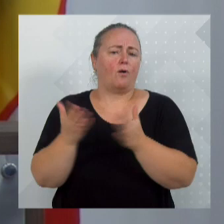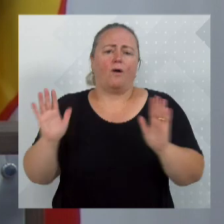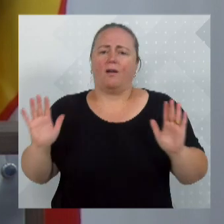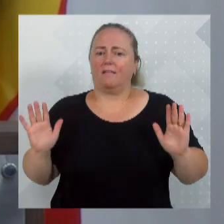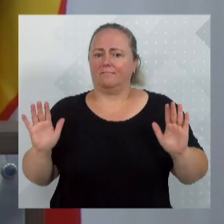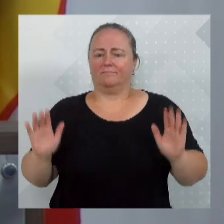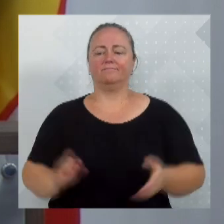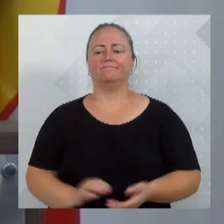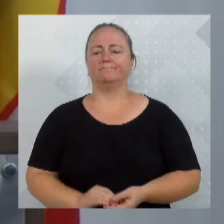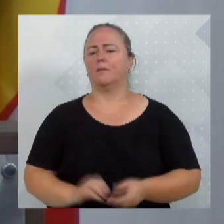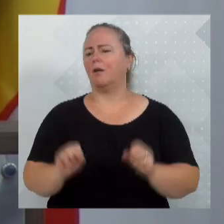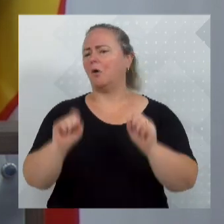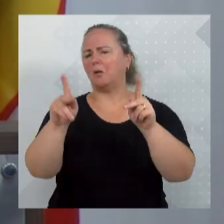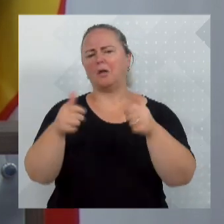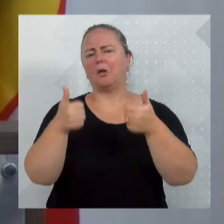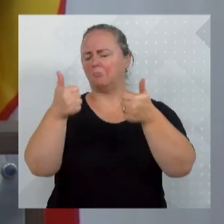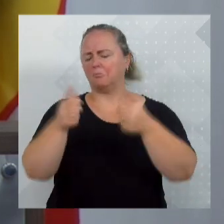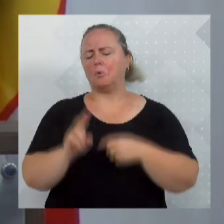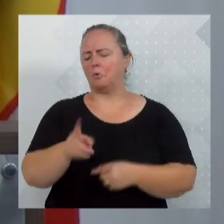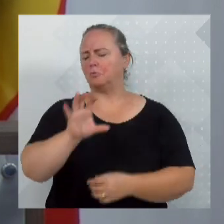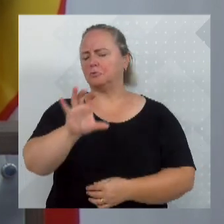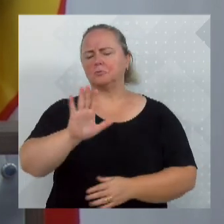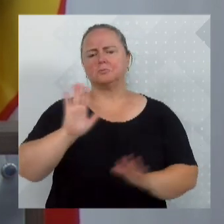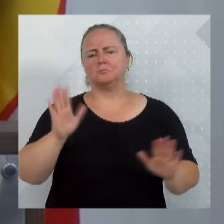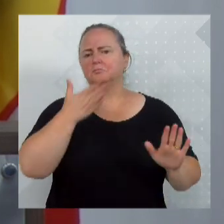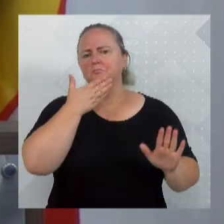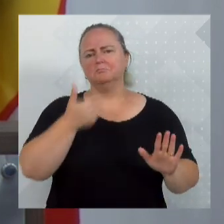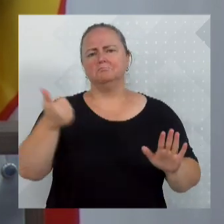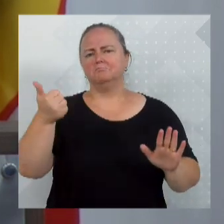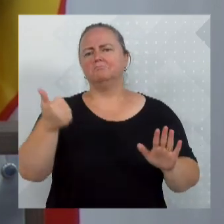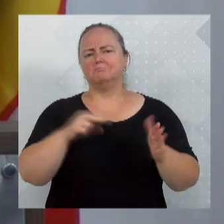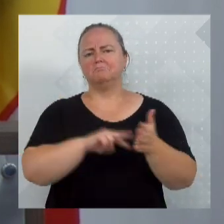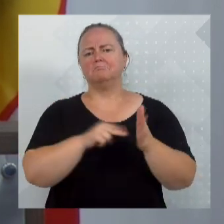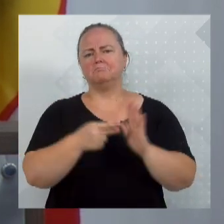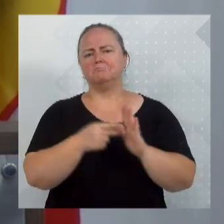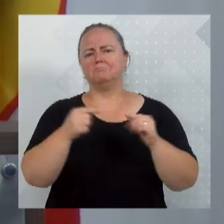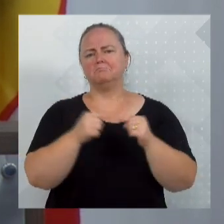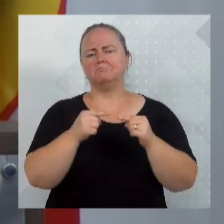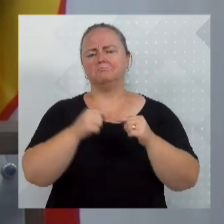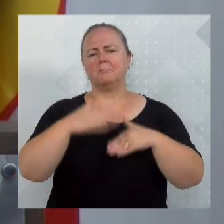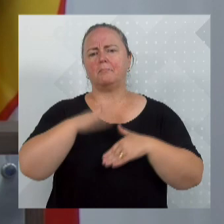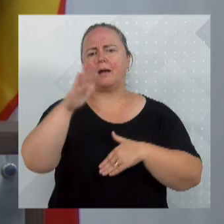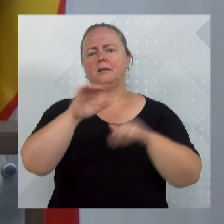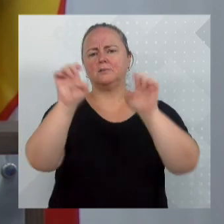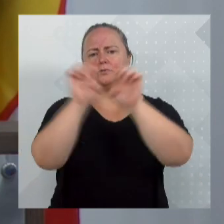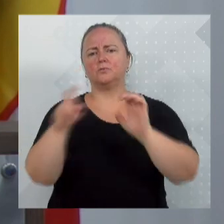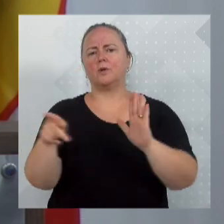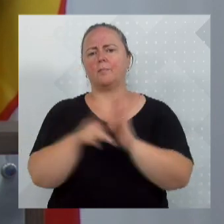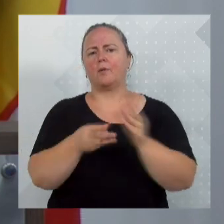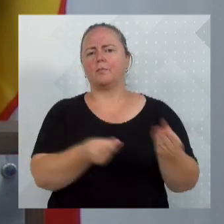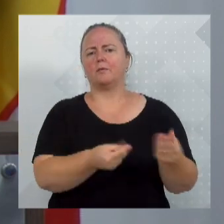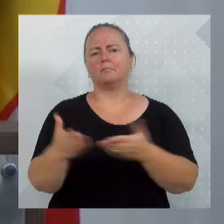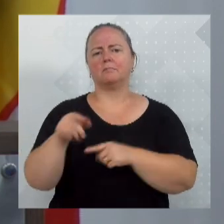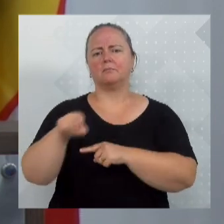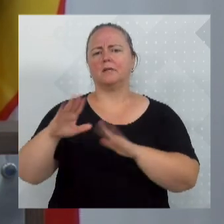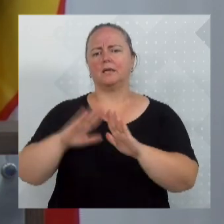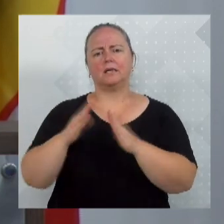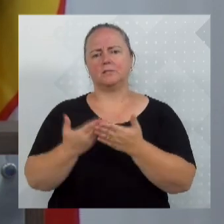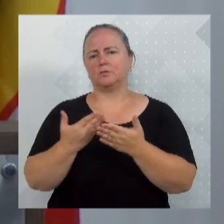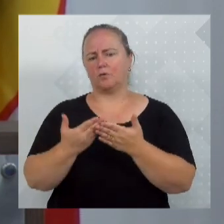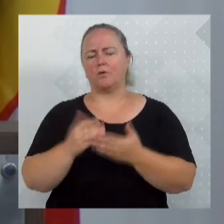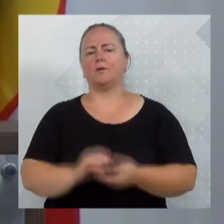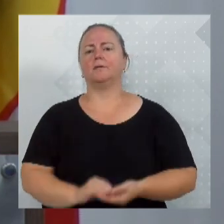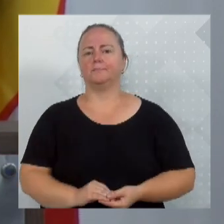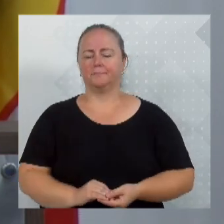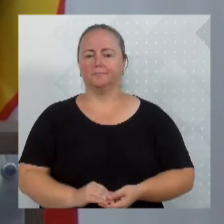Mas que assim continue. No meu ponto de vista, acho que faz mais sentido deixar a estrutura para a Escola Paulina Wagner mesmo. Outra demanda que veio